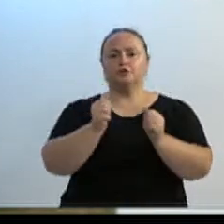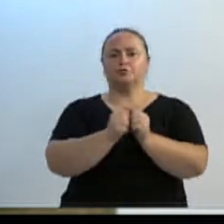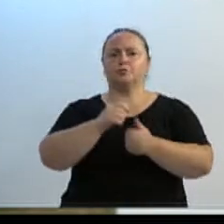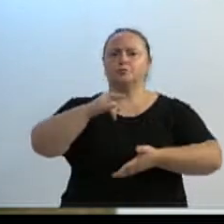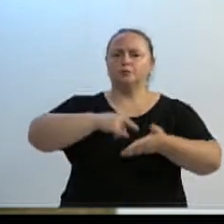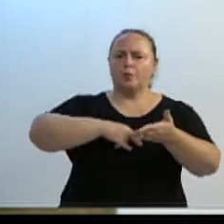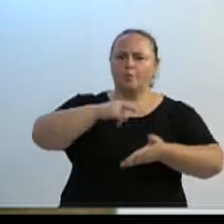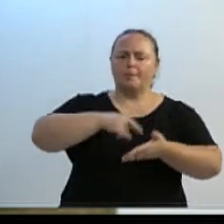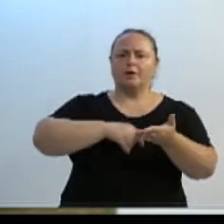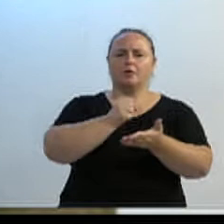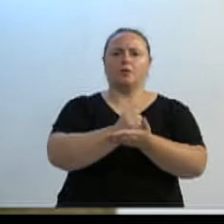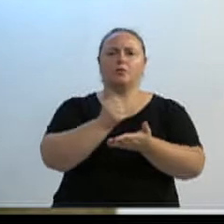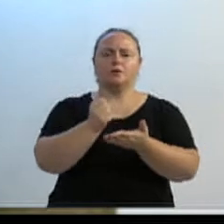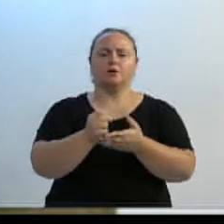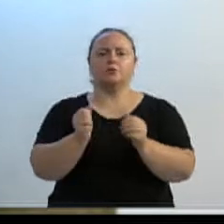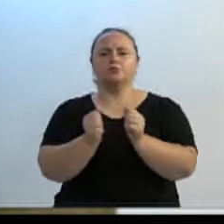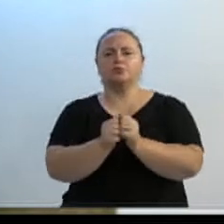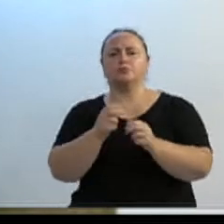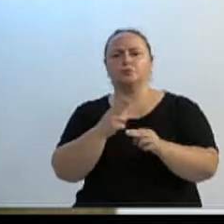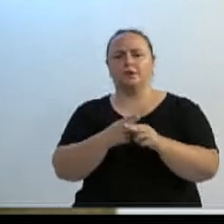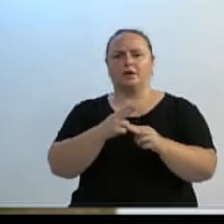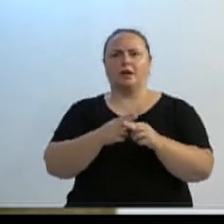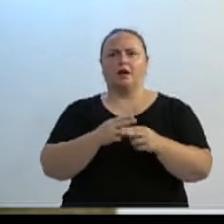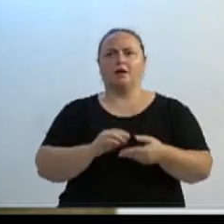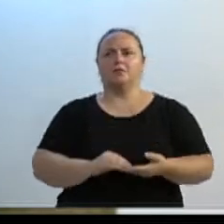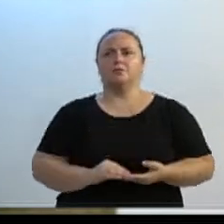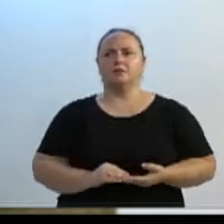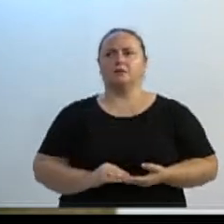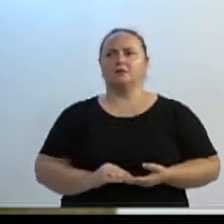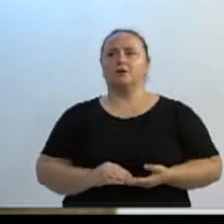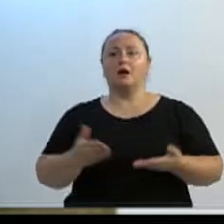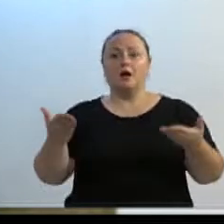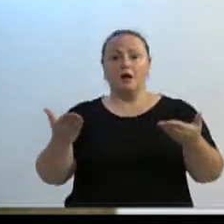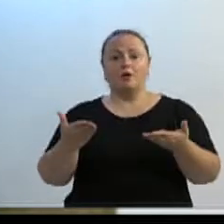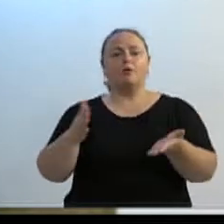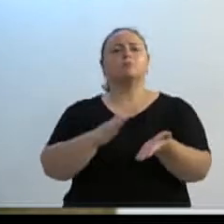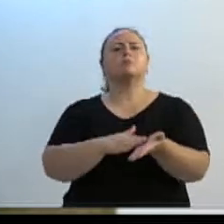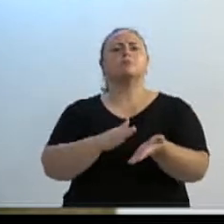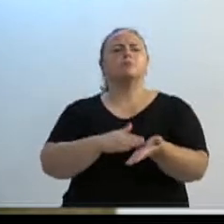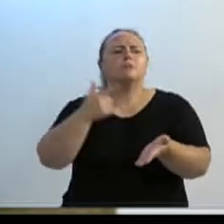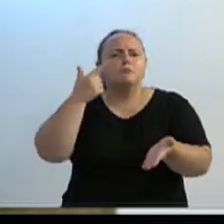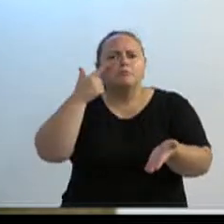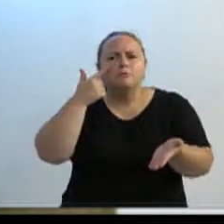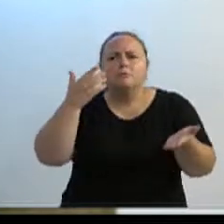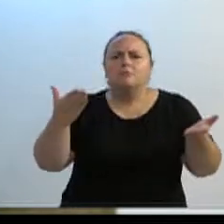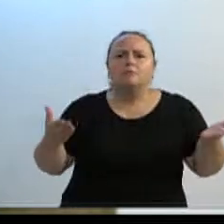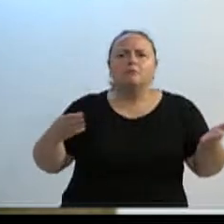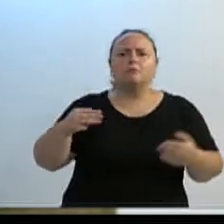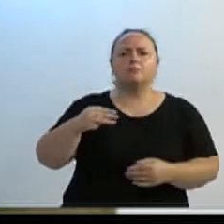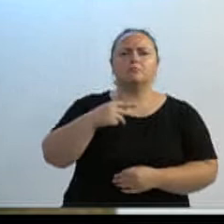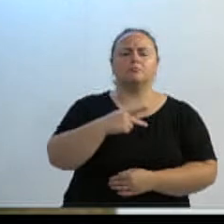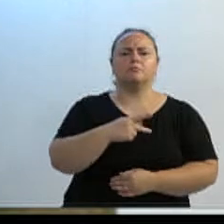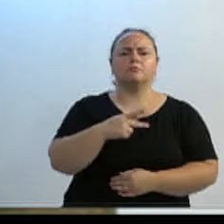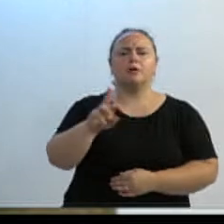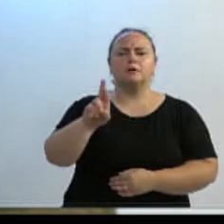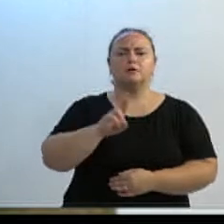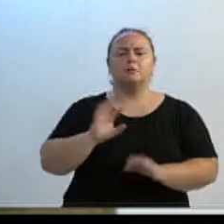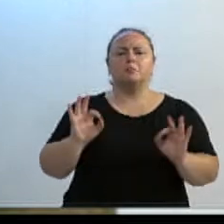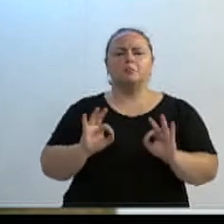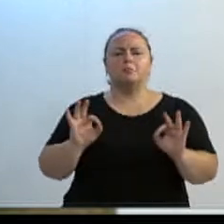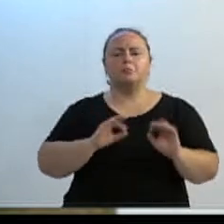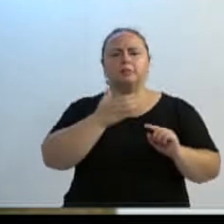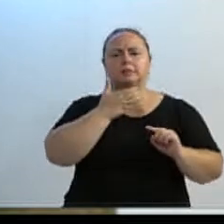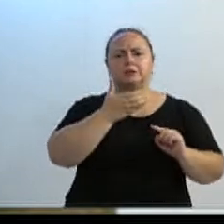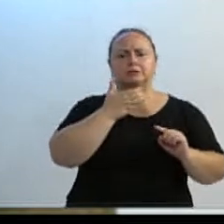contrato finalizado com a Caixa, fiz esse encaminhamento. Quero aqui agora cobrar também do Ministério Público uma resposta. Dezembro, estamos em abril,